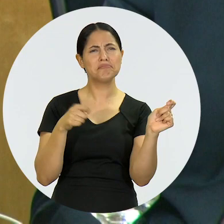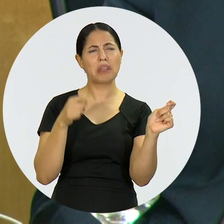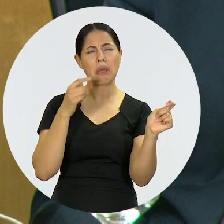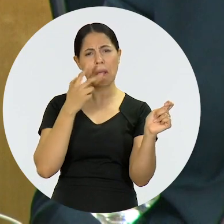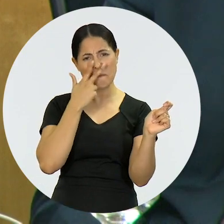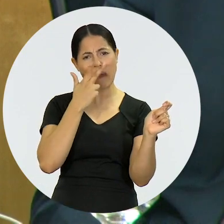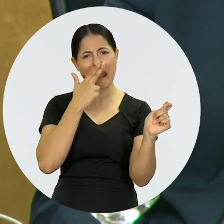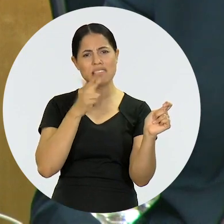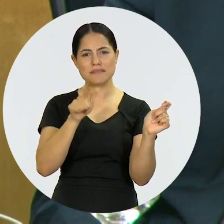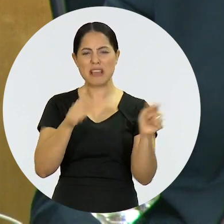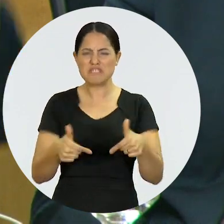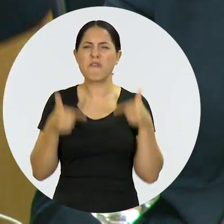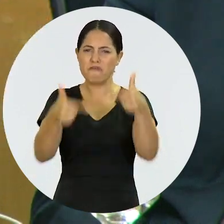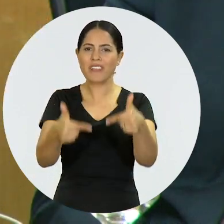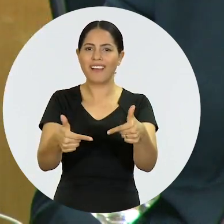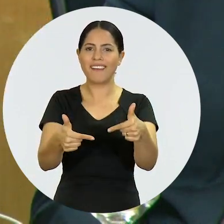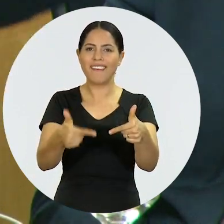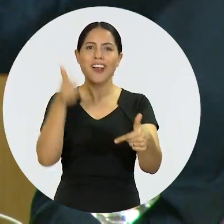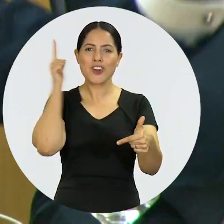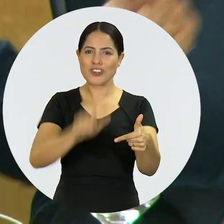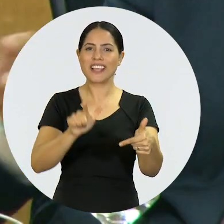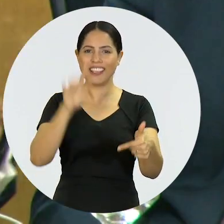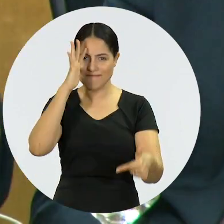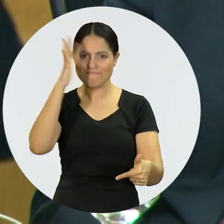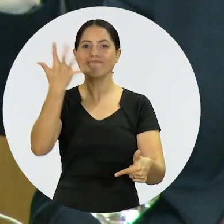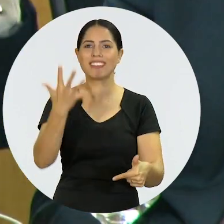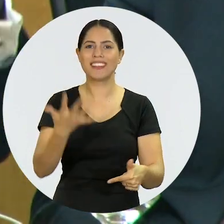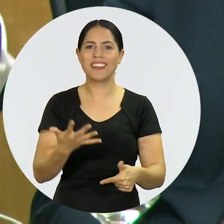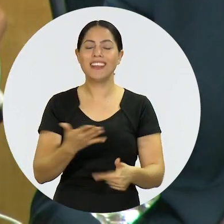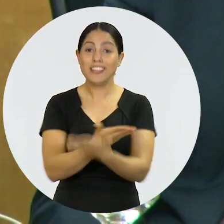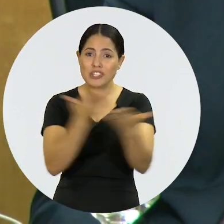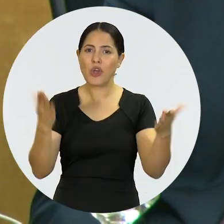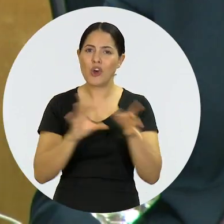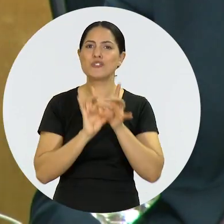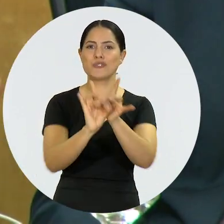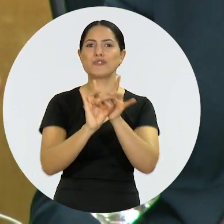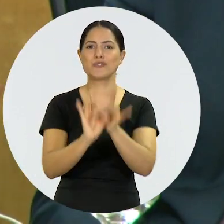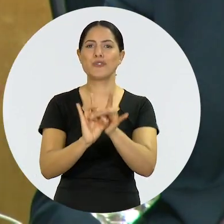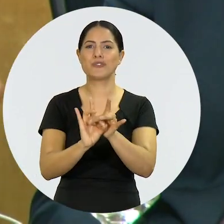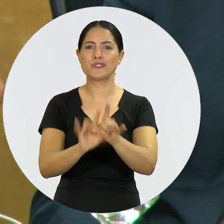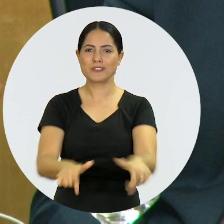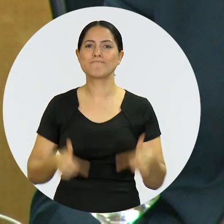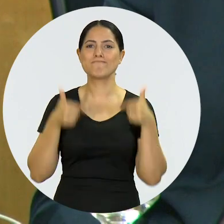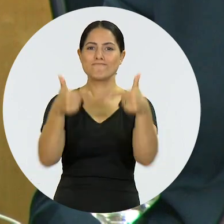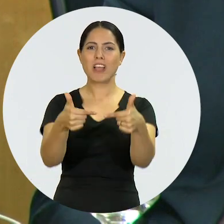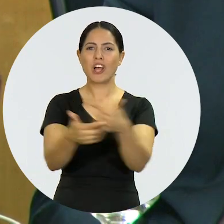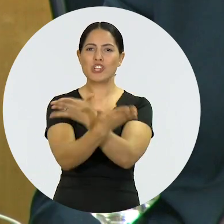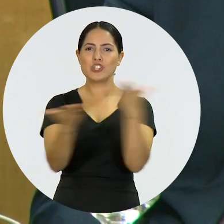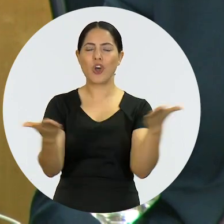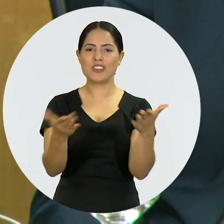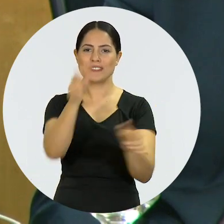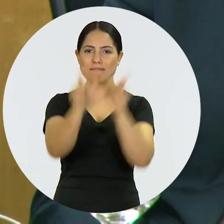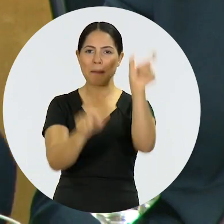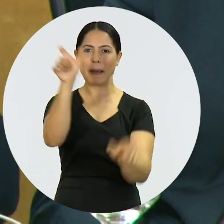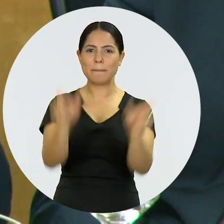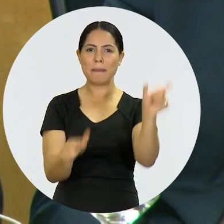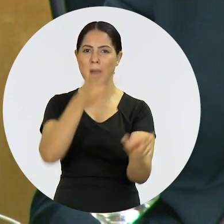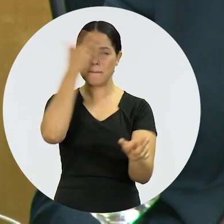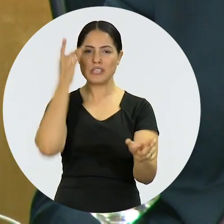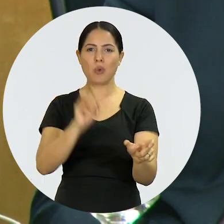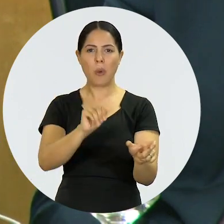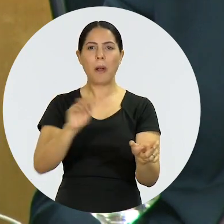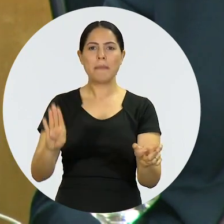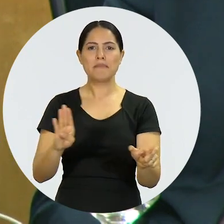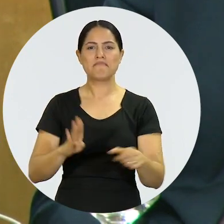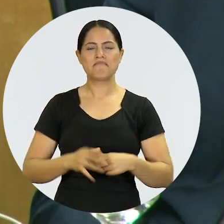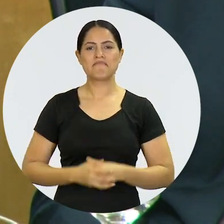até que seja feito. E nós fizemos, todos nós fizemos, fomos nós, dirigentes